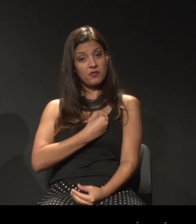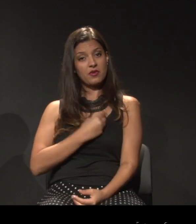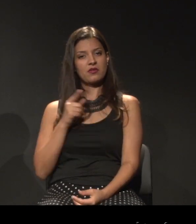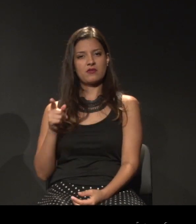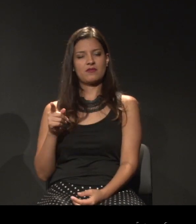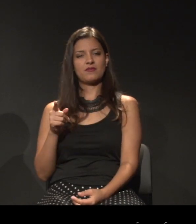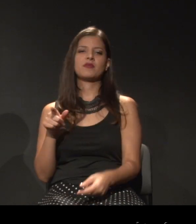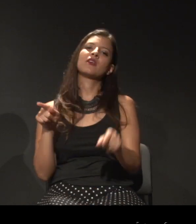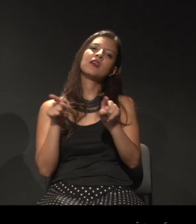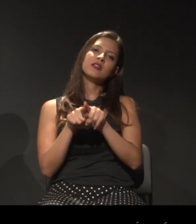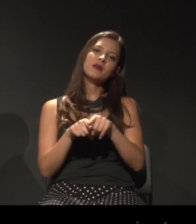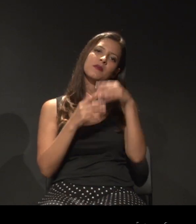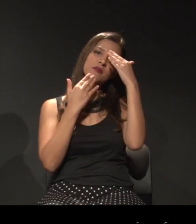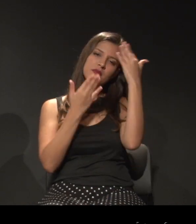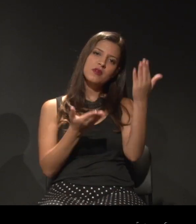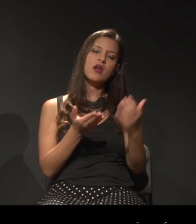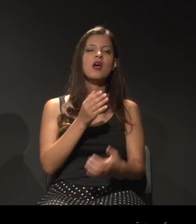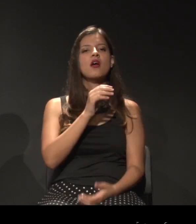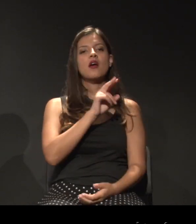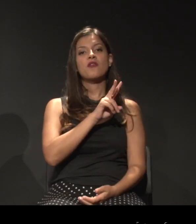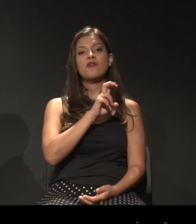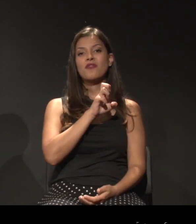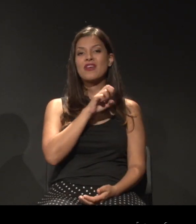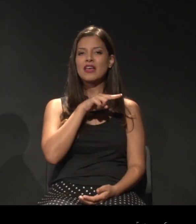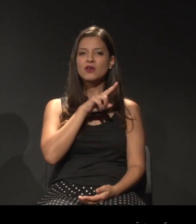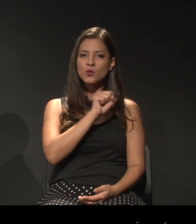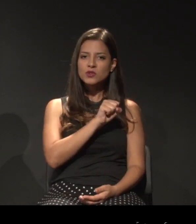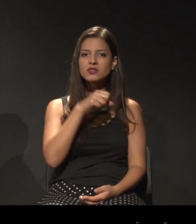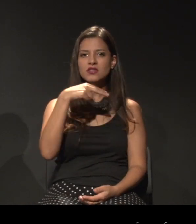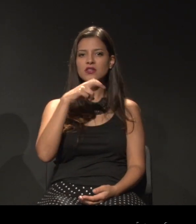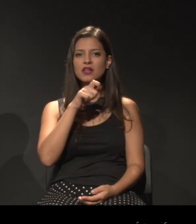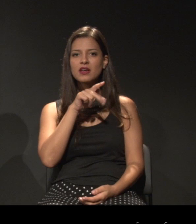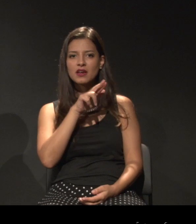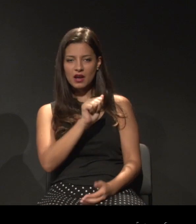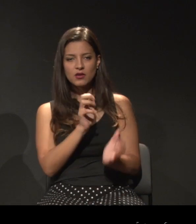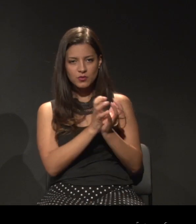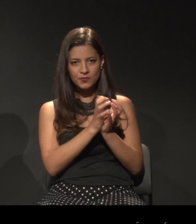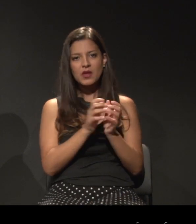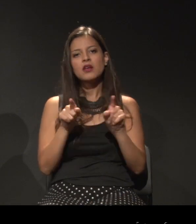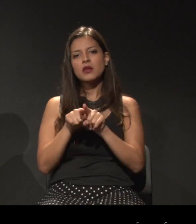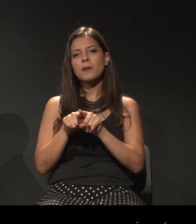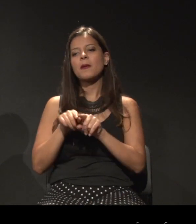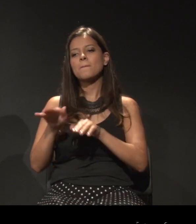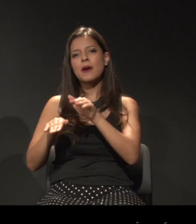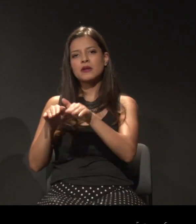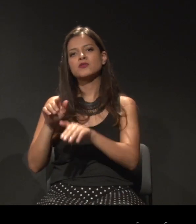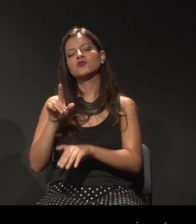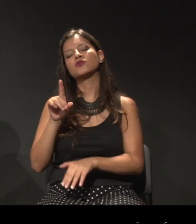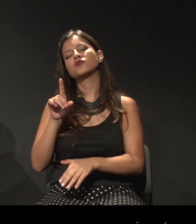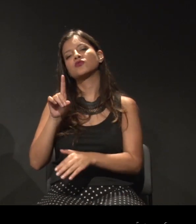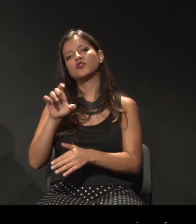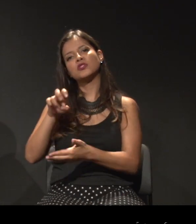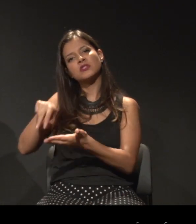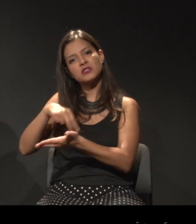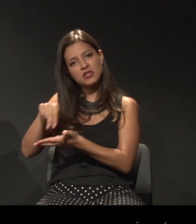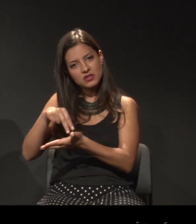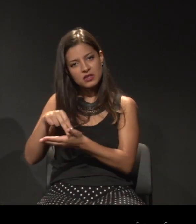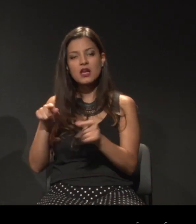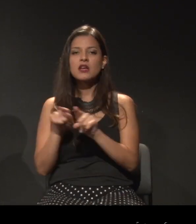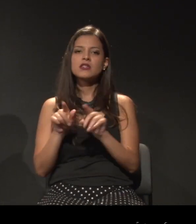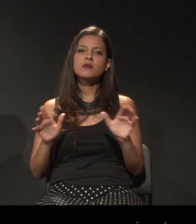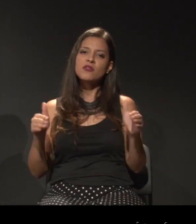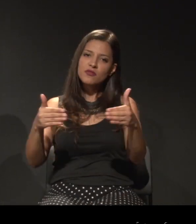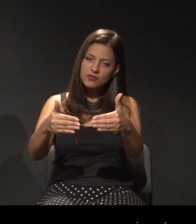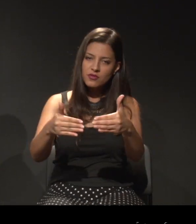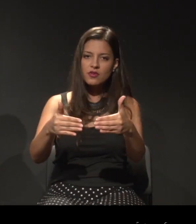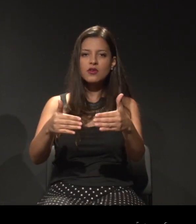peço obrigada também ao Núcleo Vênus Negra, ao Vindo Passos Cia de Dança, à Produtora Procriarte e ao Fórum Permanente de